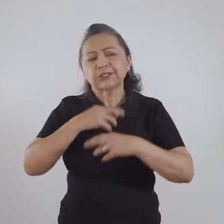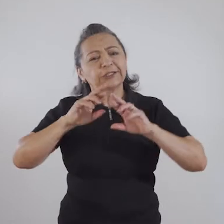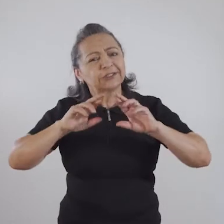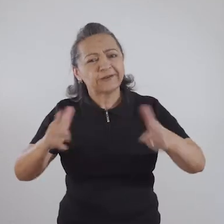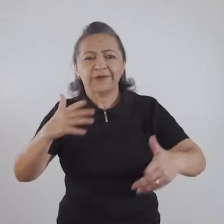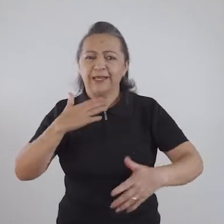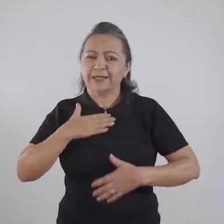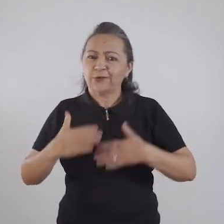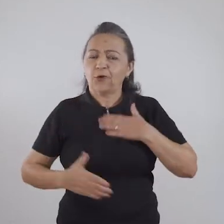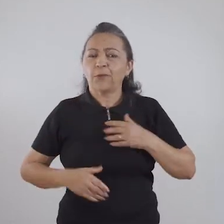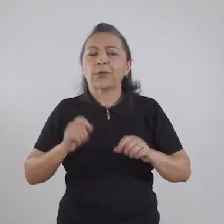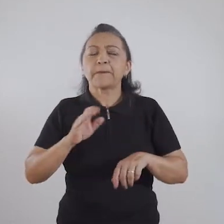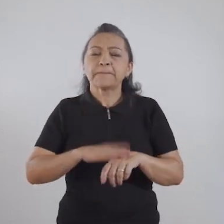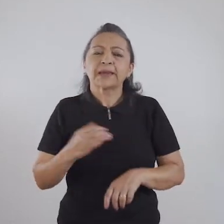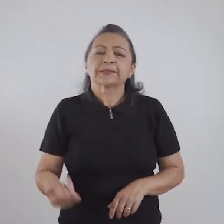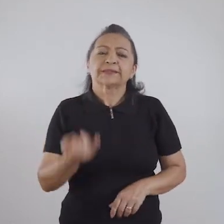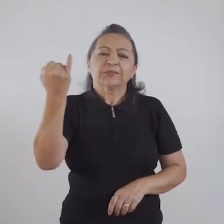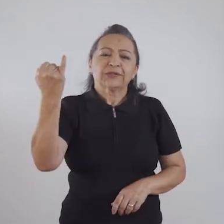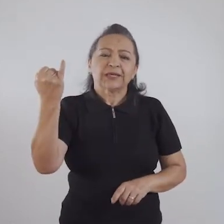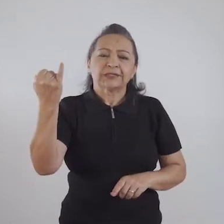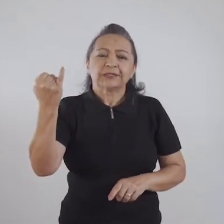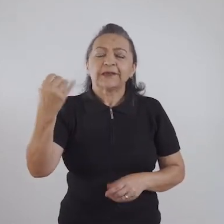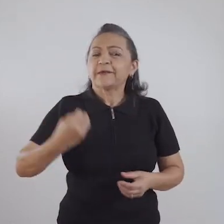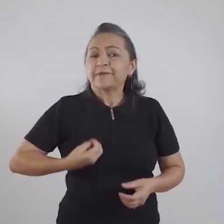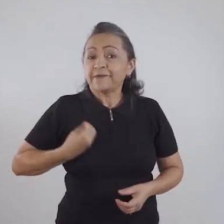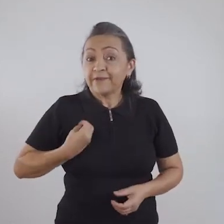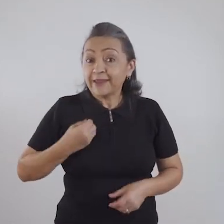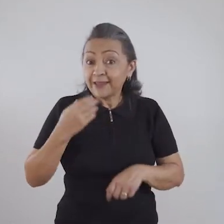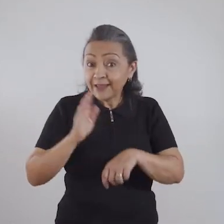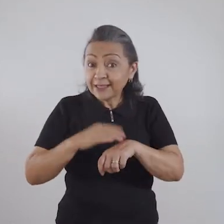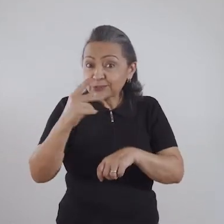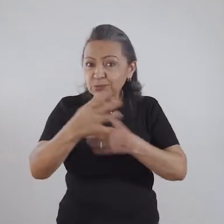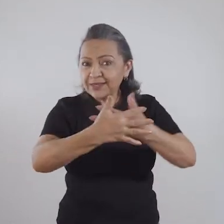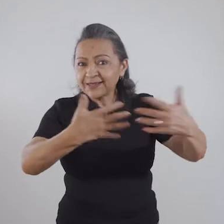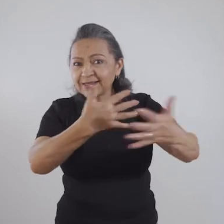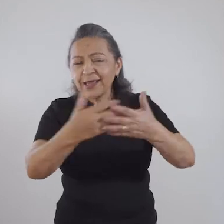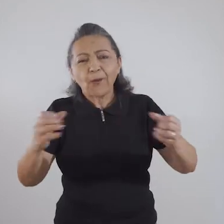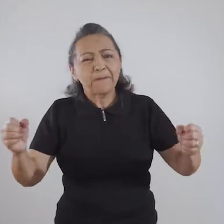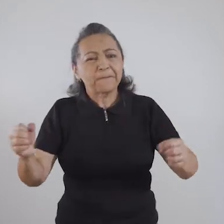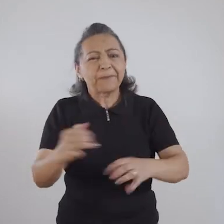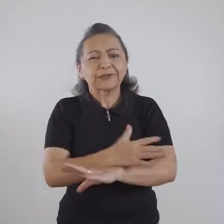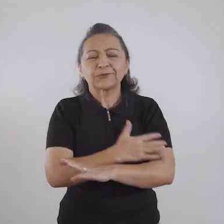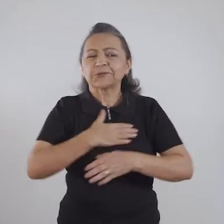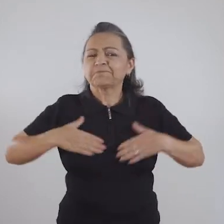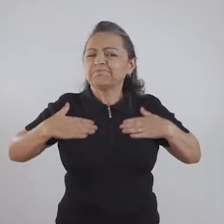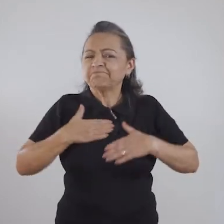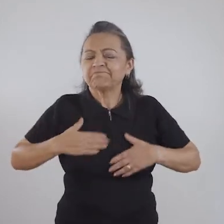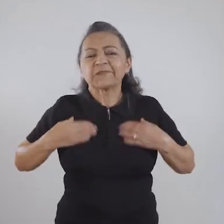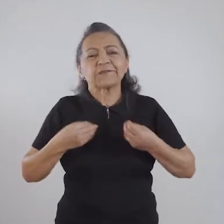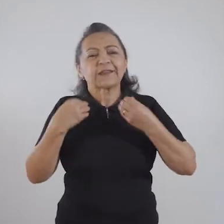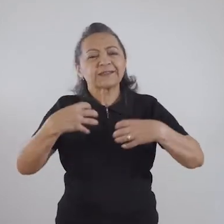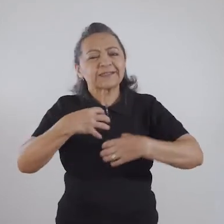e sentirão diferenças. E o mais importante de viver a sua sexualidade com plenitude,